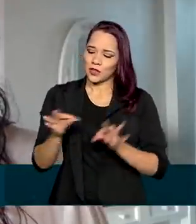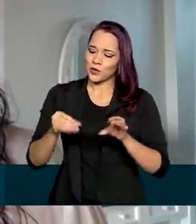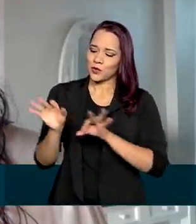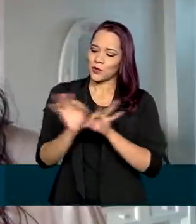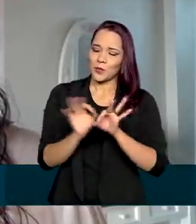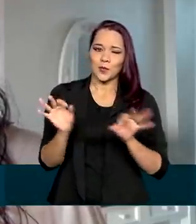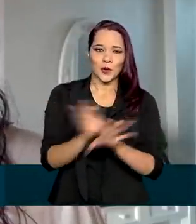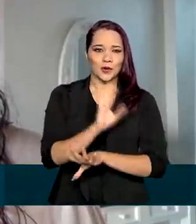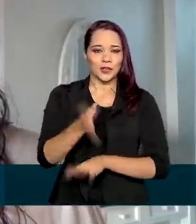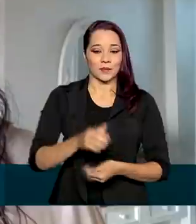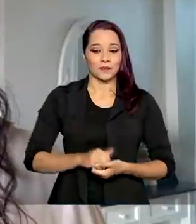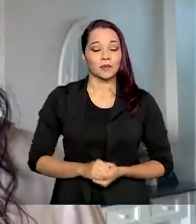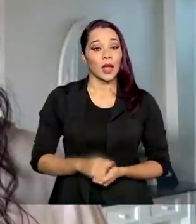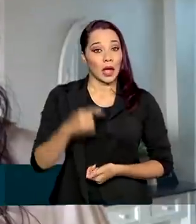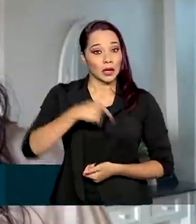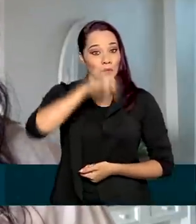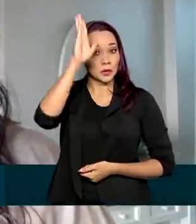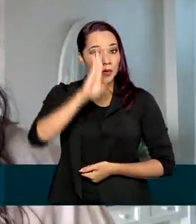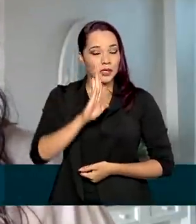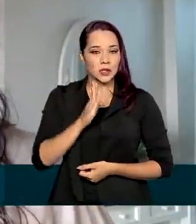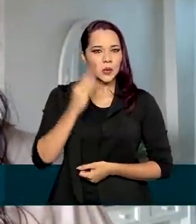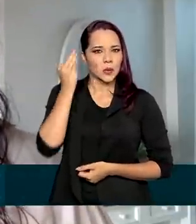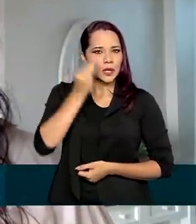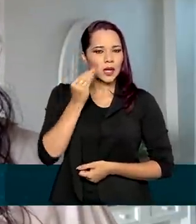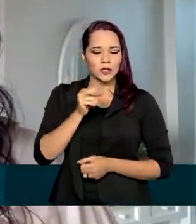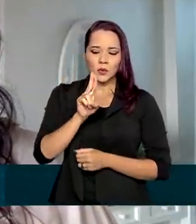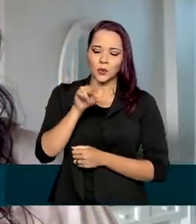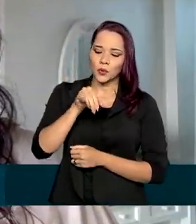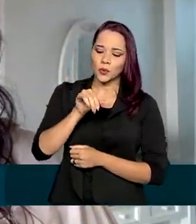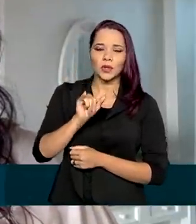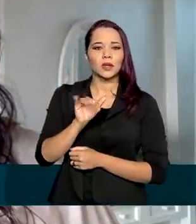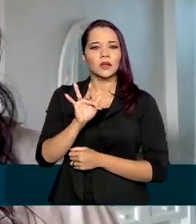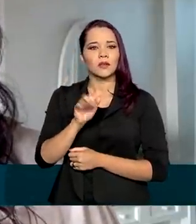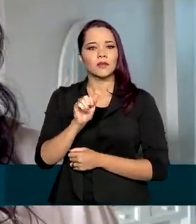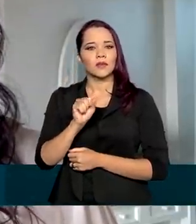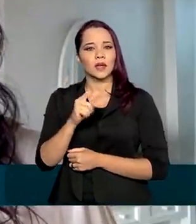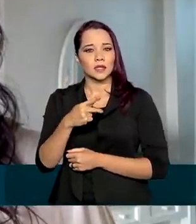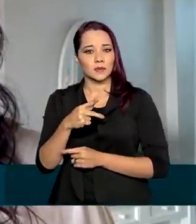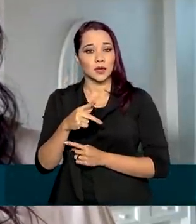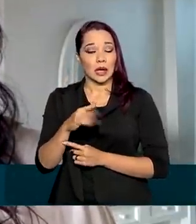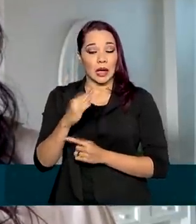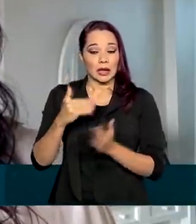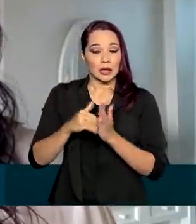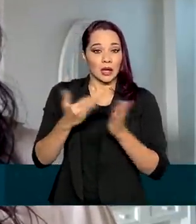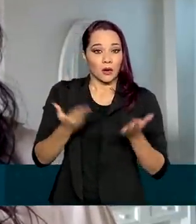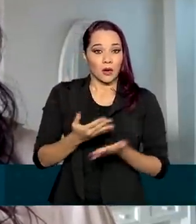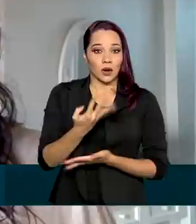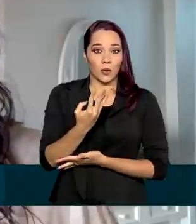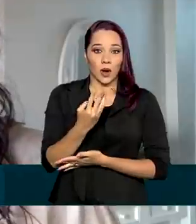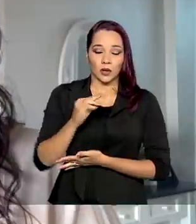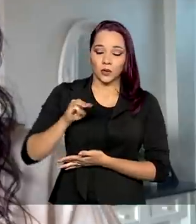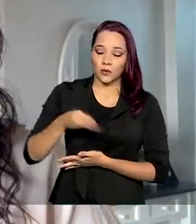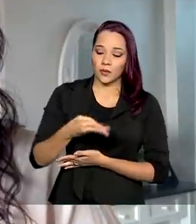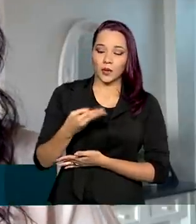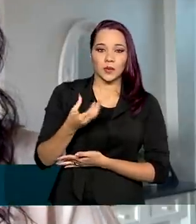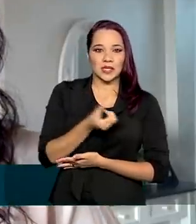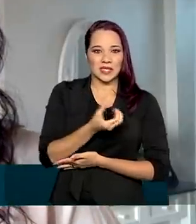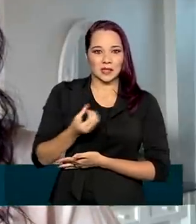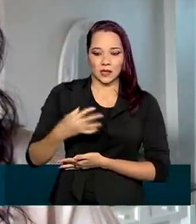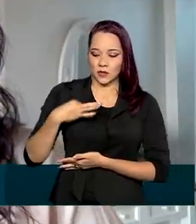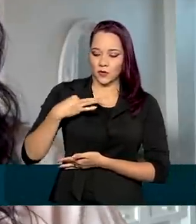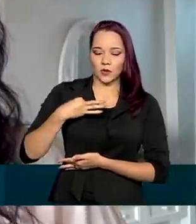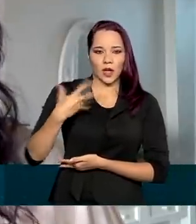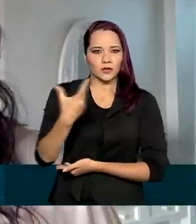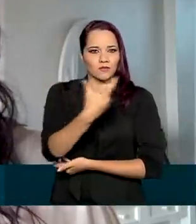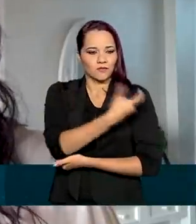Aqui no Brasil, os testes são conduzidos pela Unifesp. Até agora, 4.600 voluntários receberam as